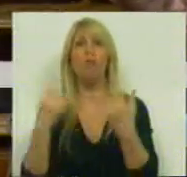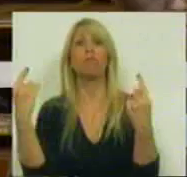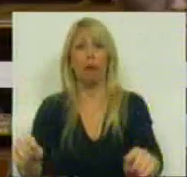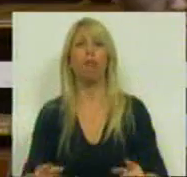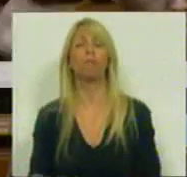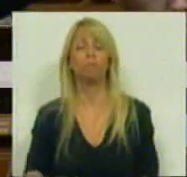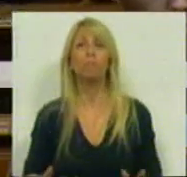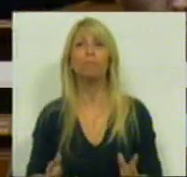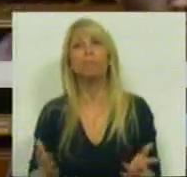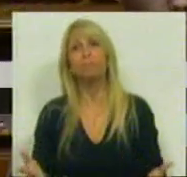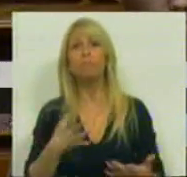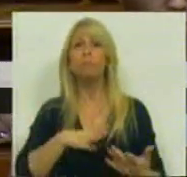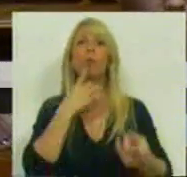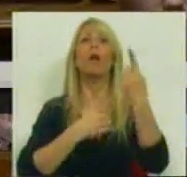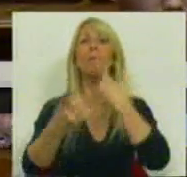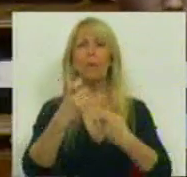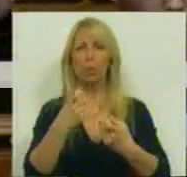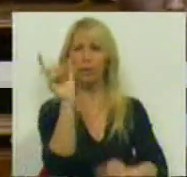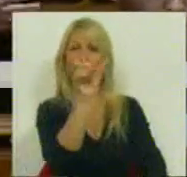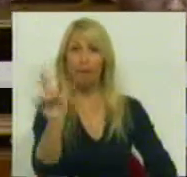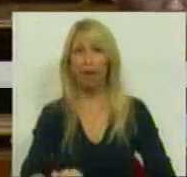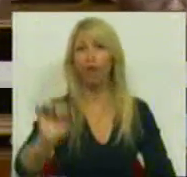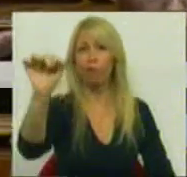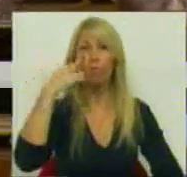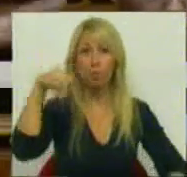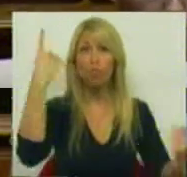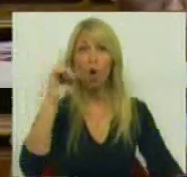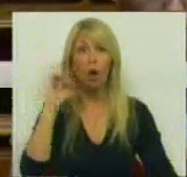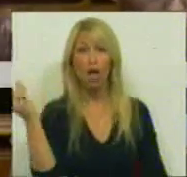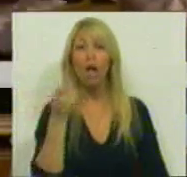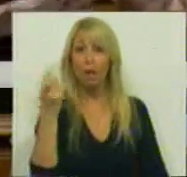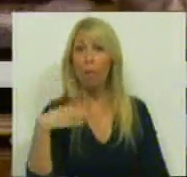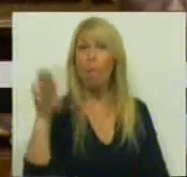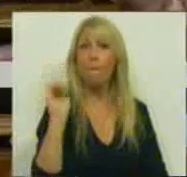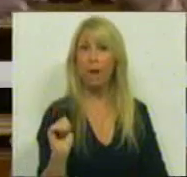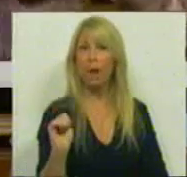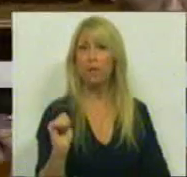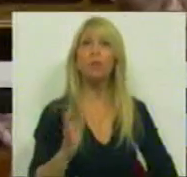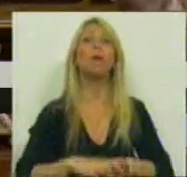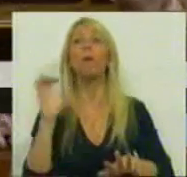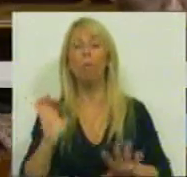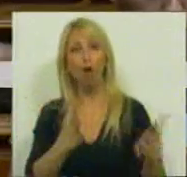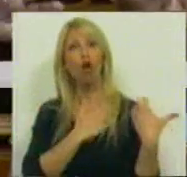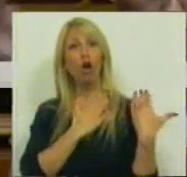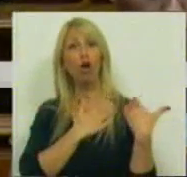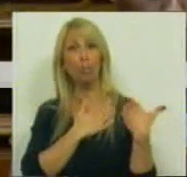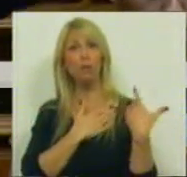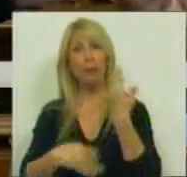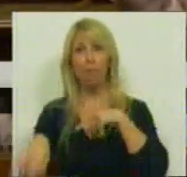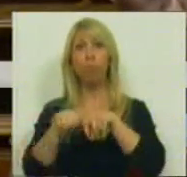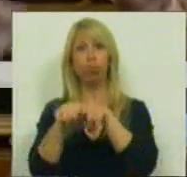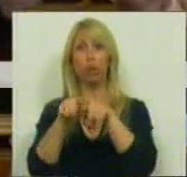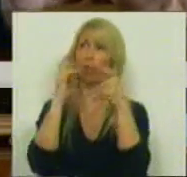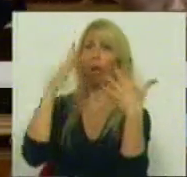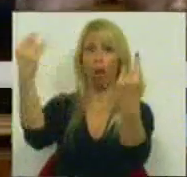perguntar-lhe se as suas palavras indiciam uma revisão do Partido Socialista relativamente à responsabilidade política